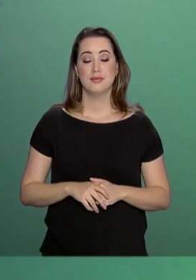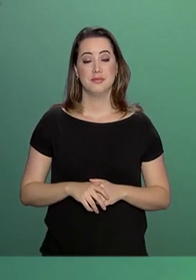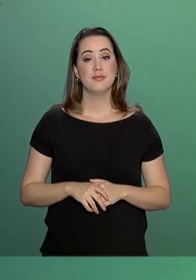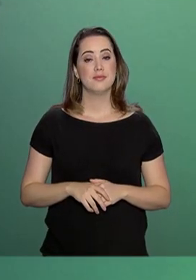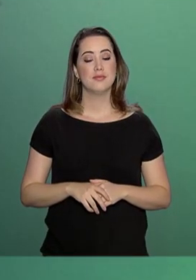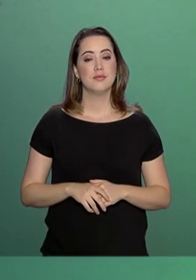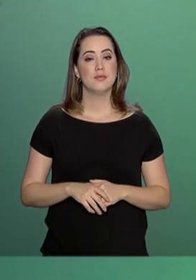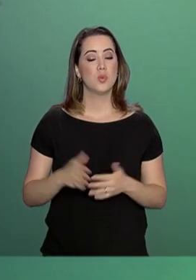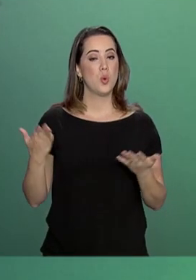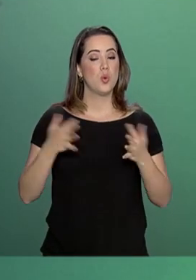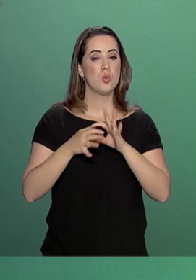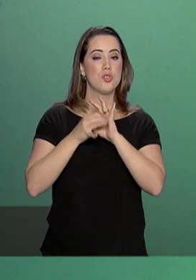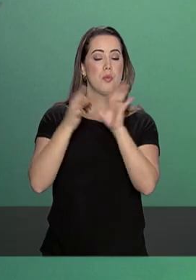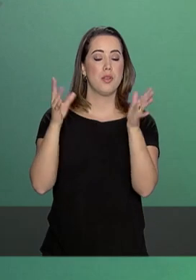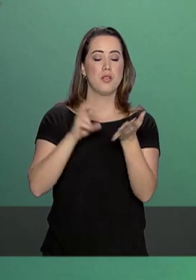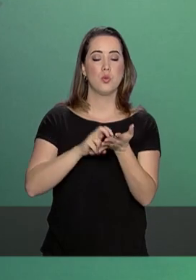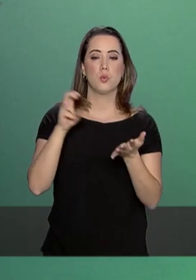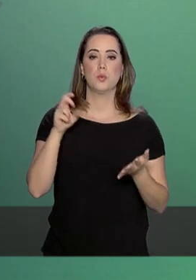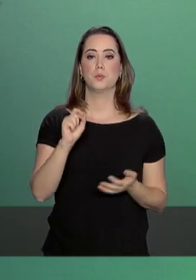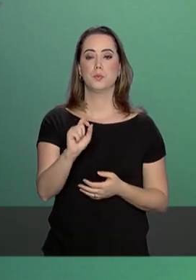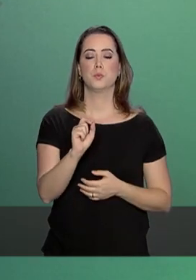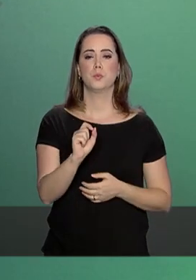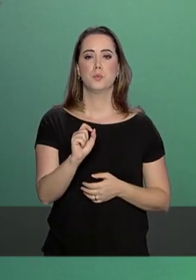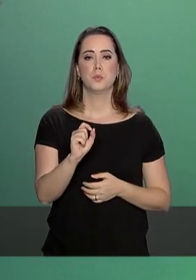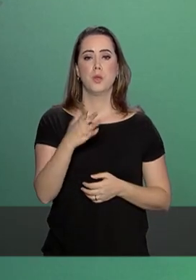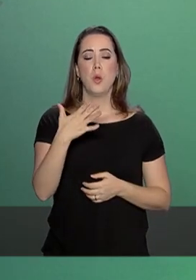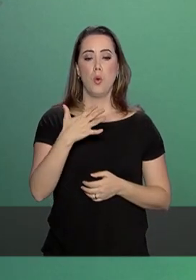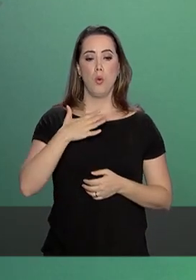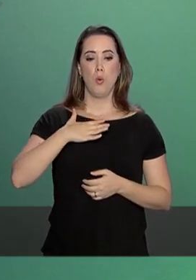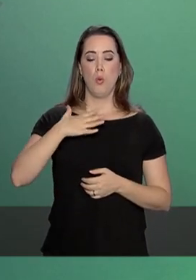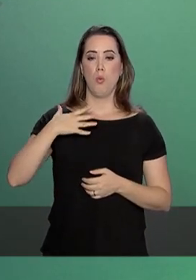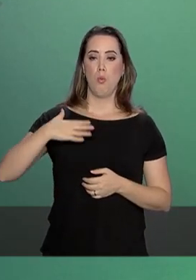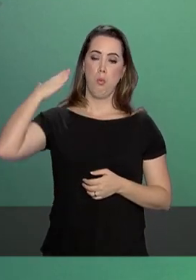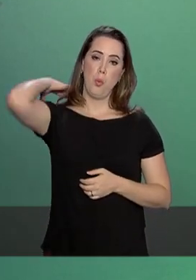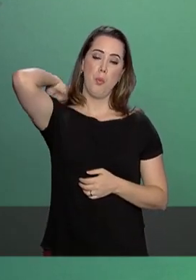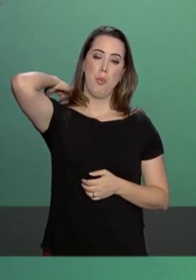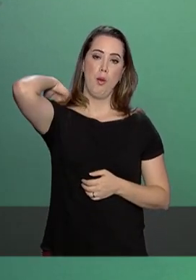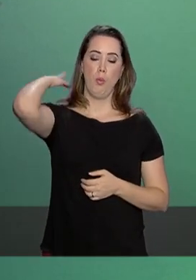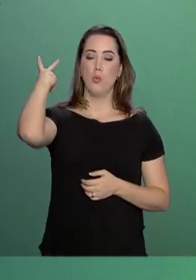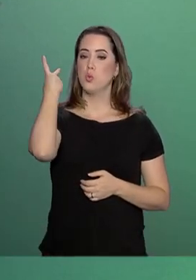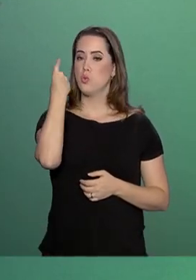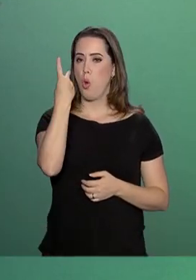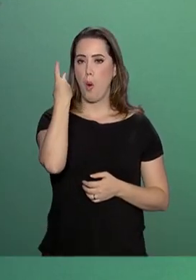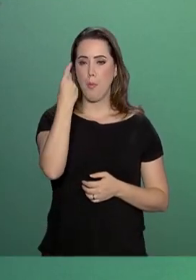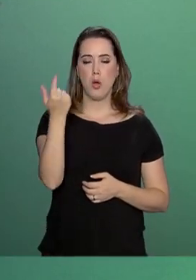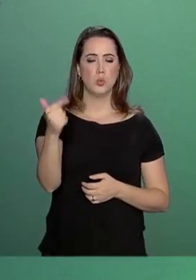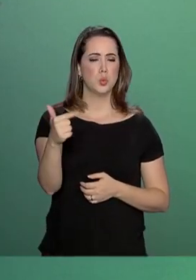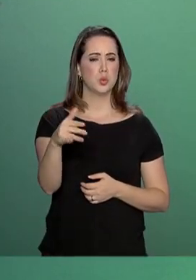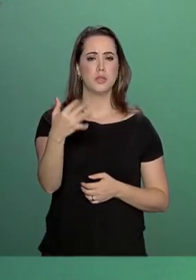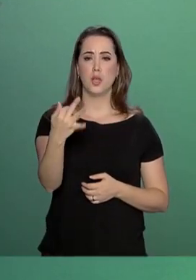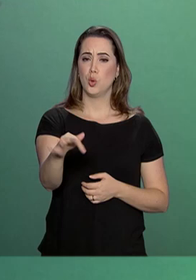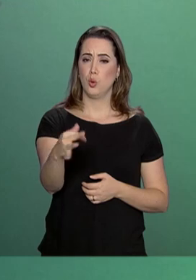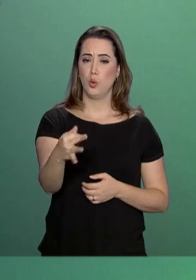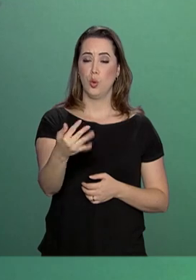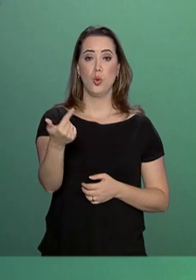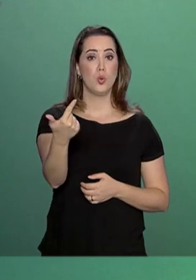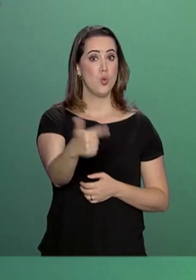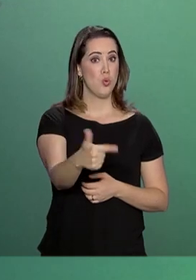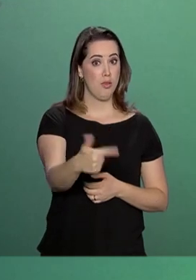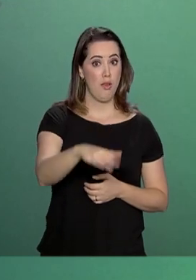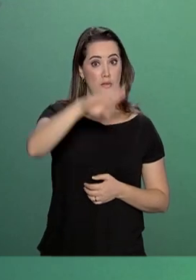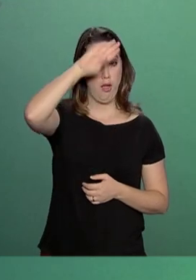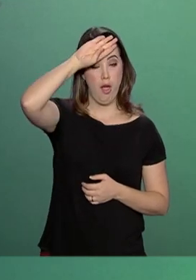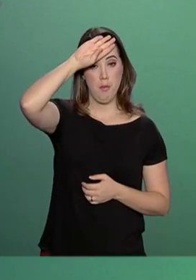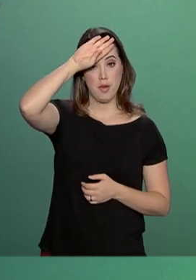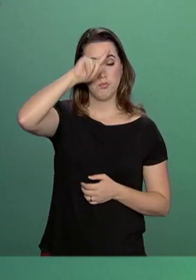Recebeu alta nesta manhã com o quadro pulmonar normalizado, sem dor, afebril,